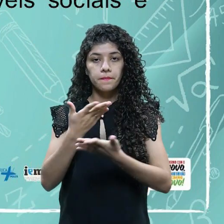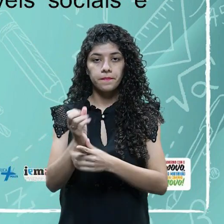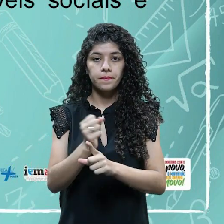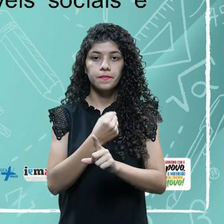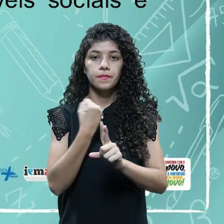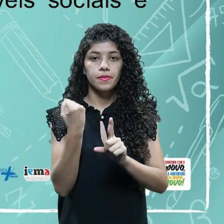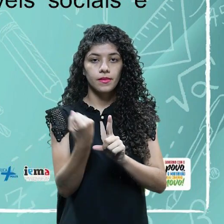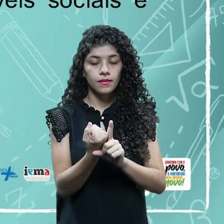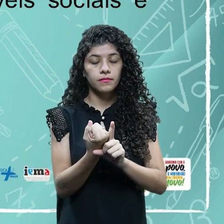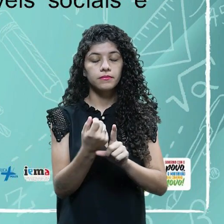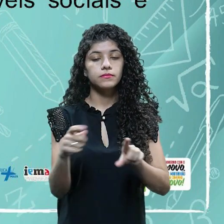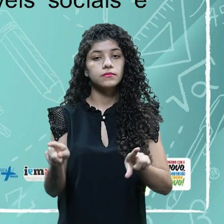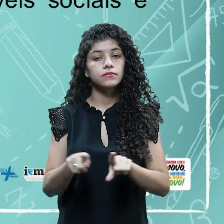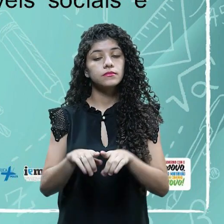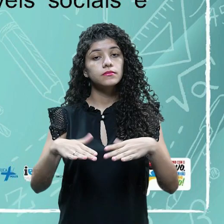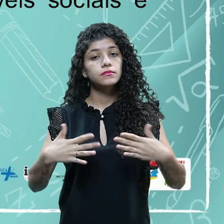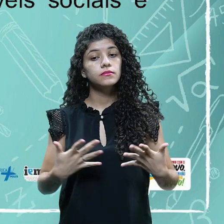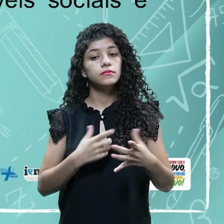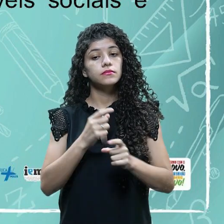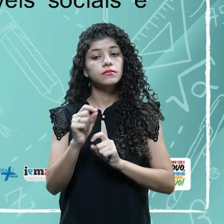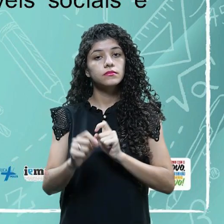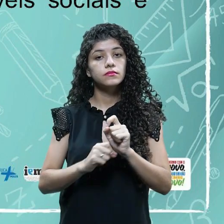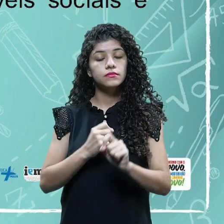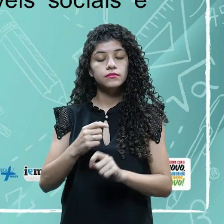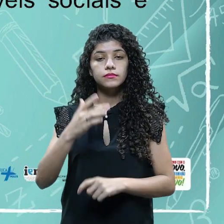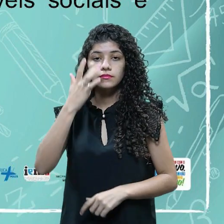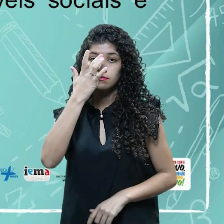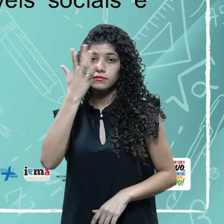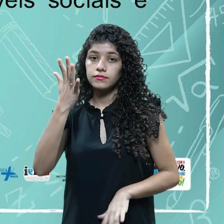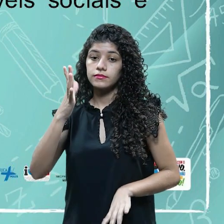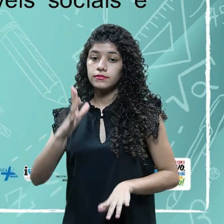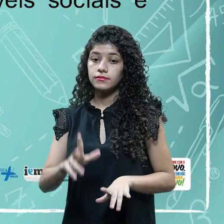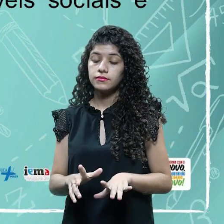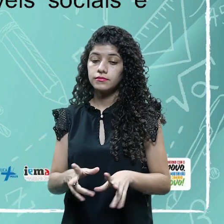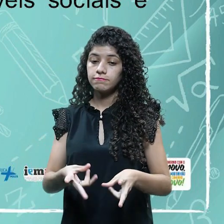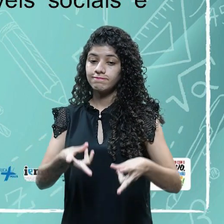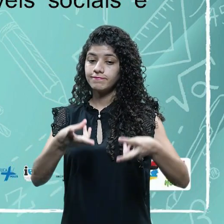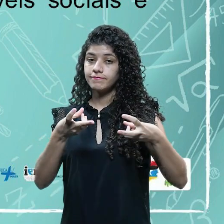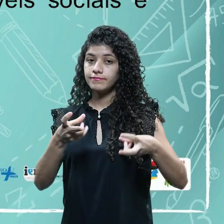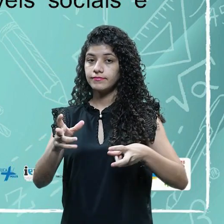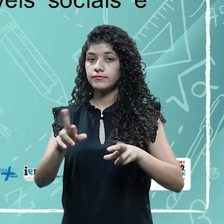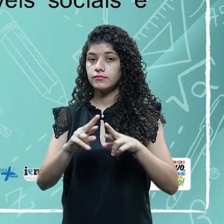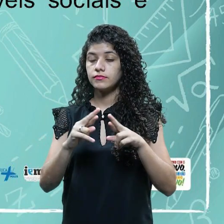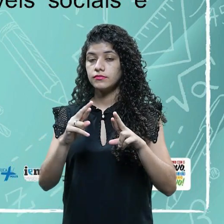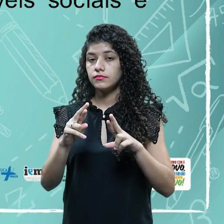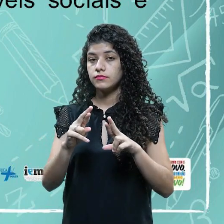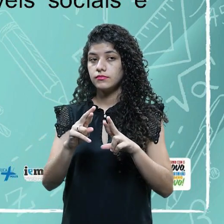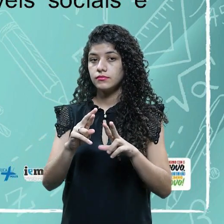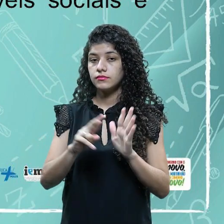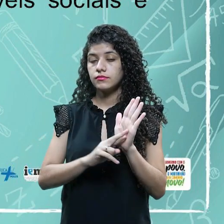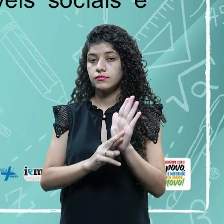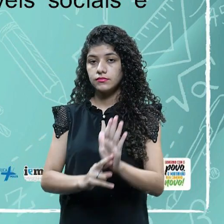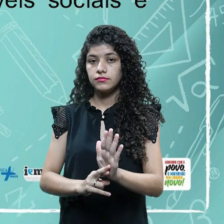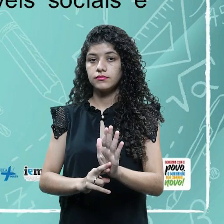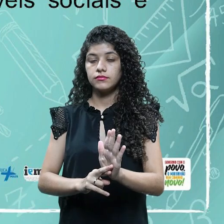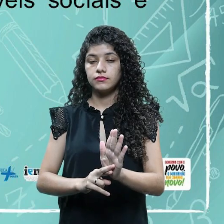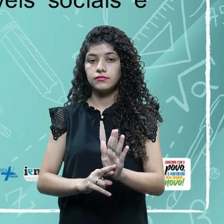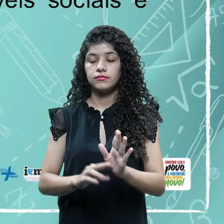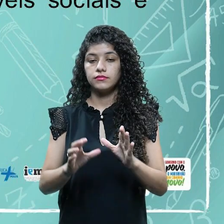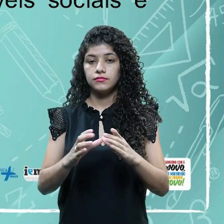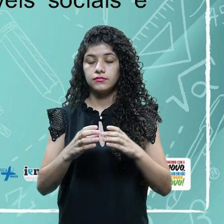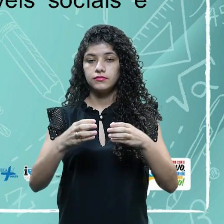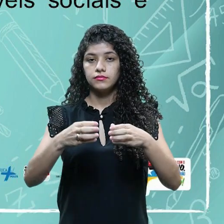Então, geralmente, é mais fácil observar essas regras em reuniões sociais. Então, isso acontece quando as pessoas